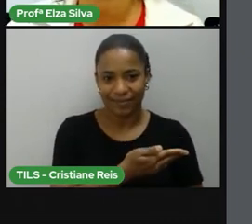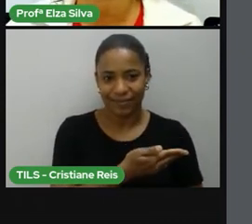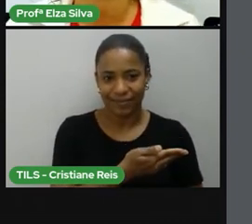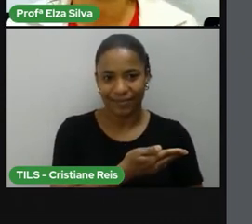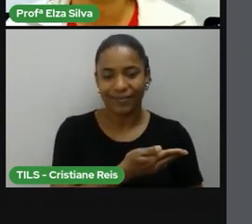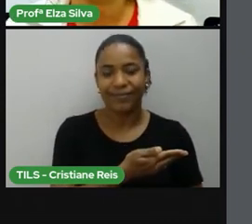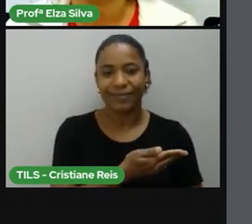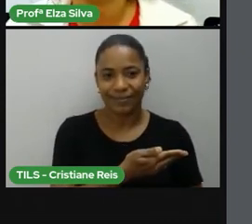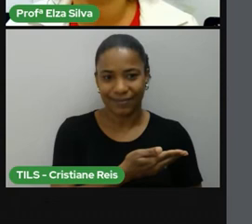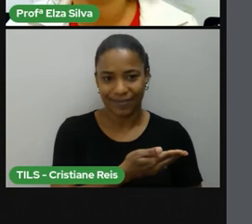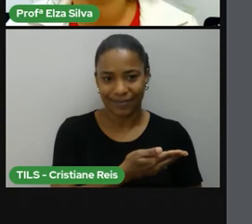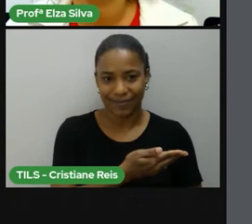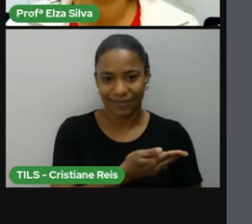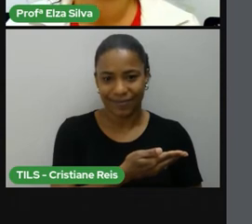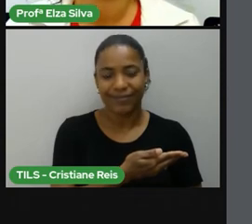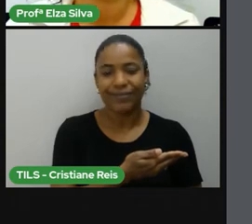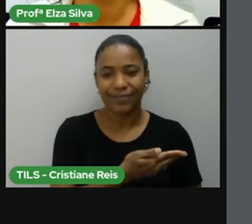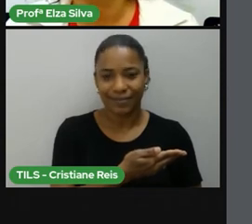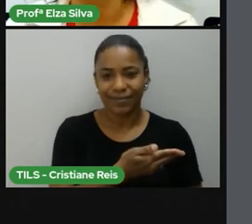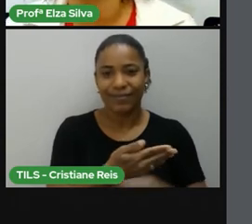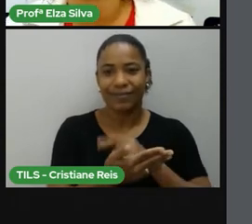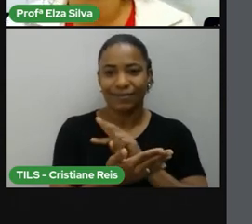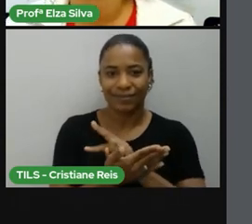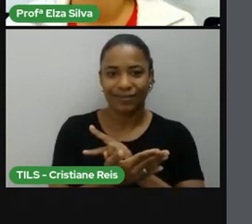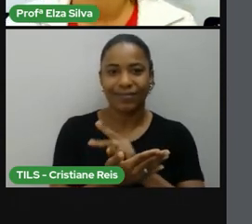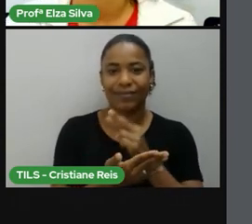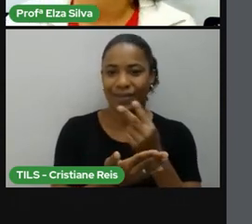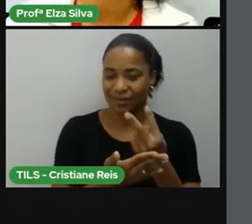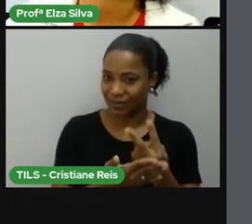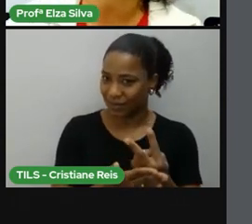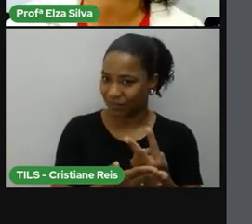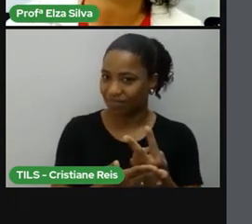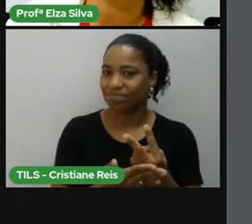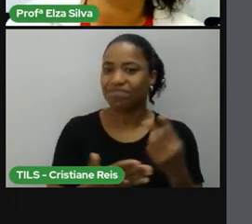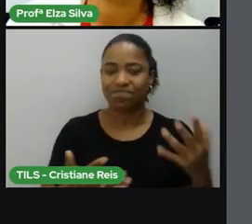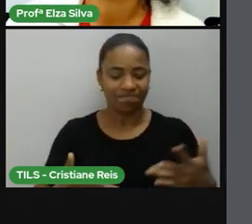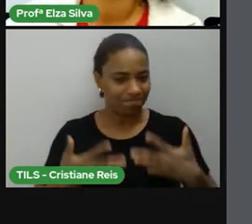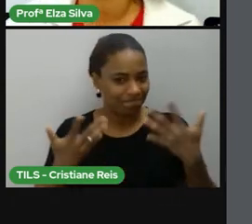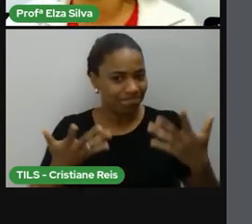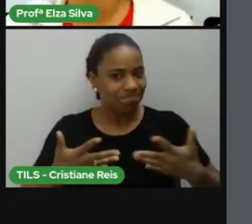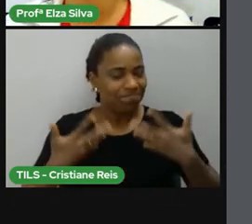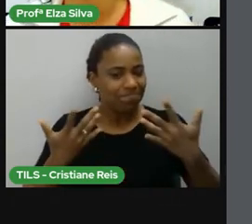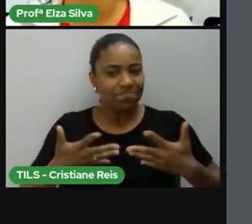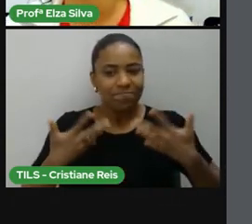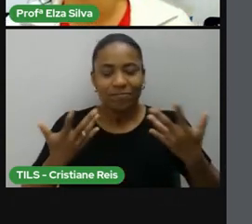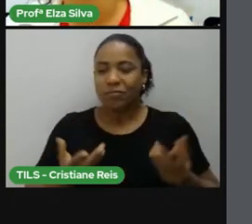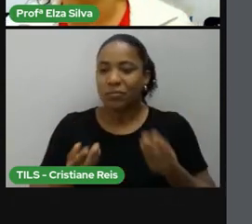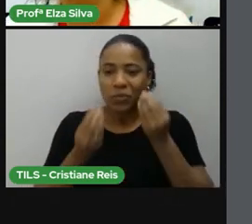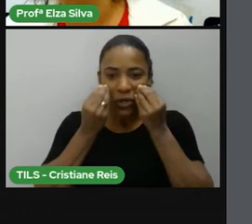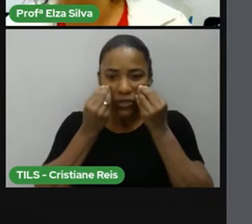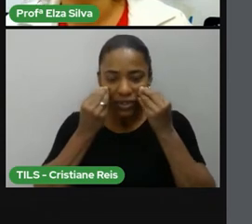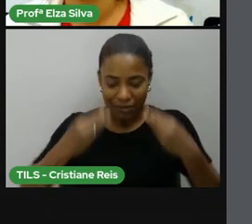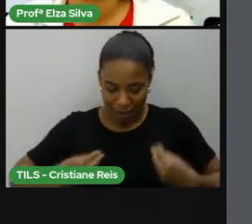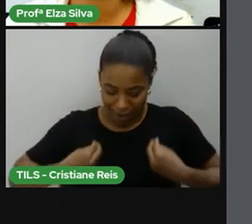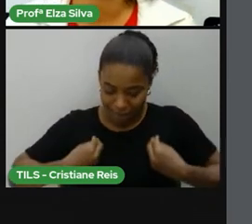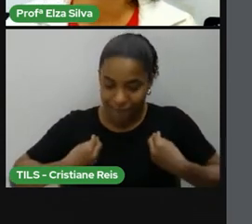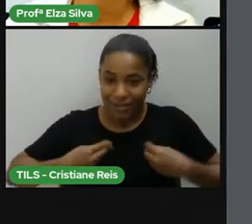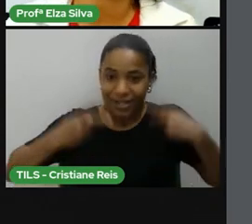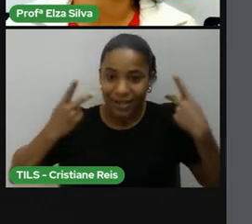Delivery Landscape. Empolgante, destaca a alma profundamente humanista,